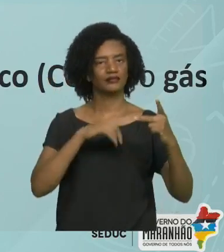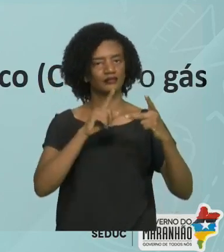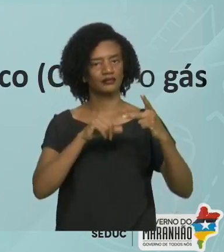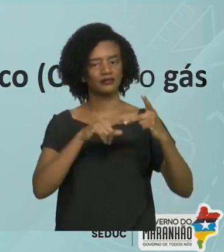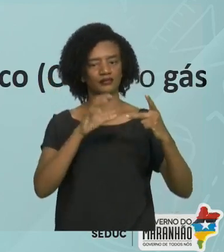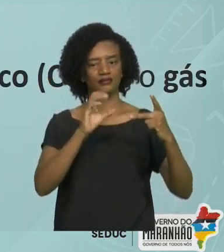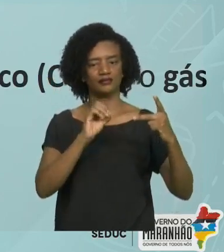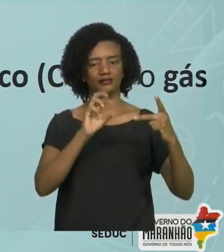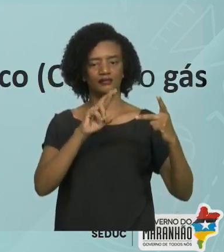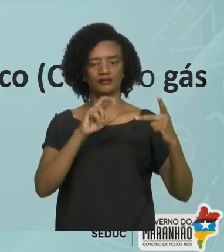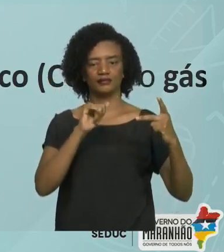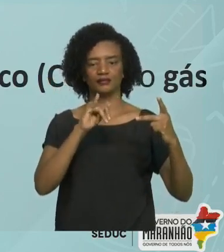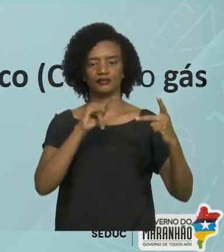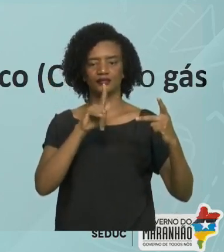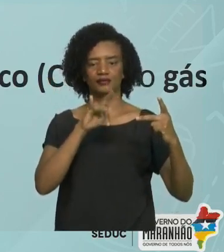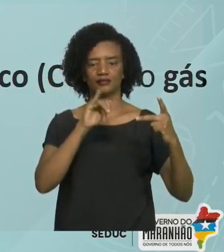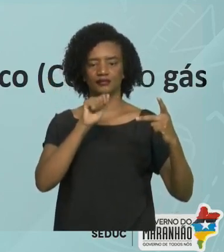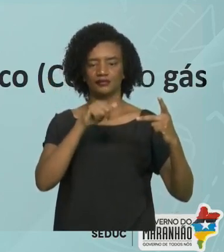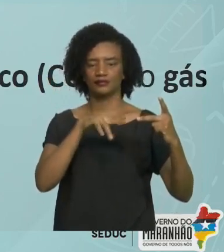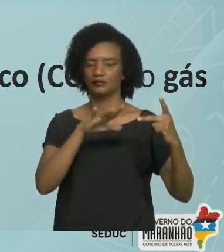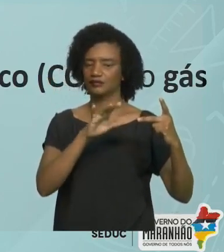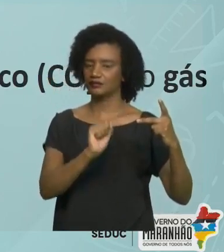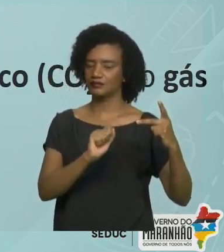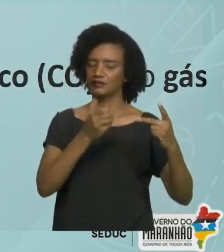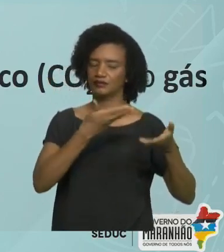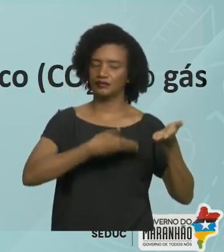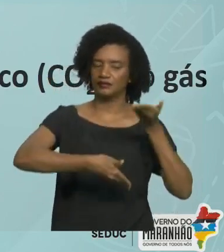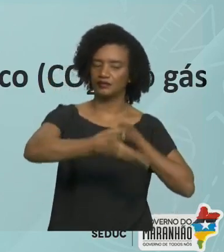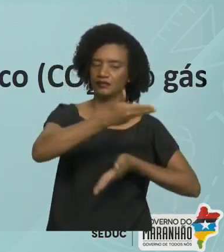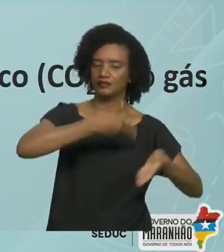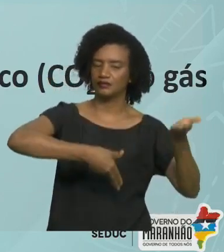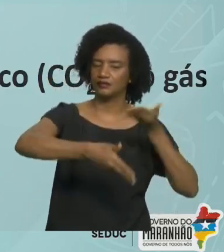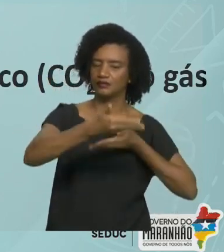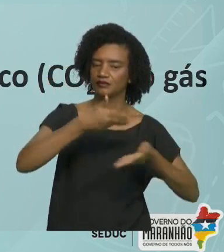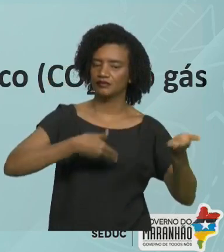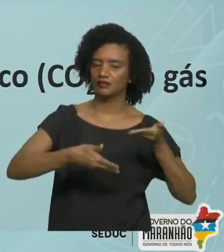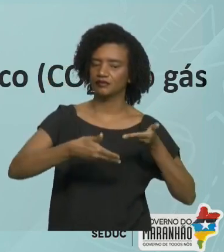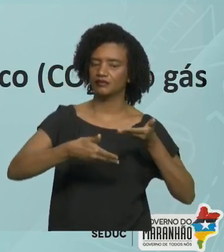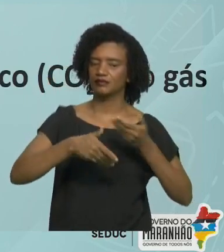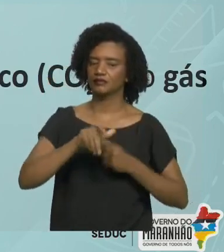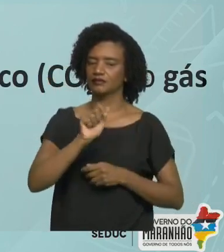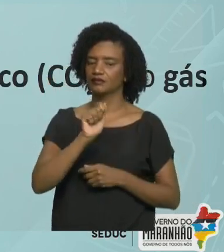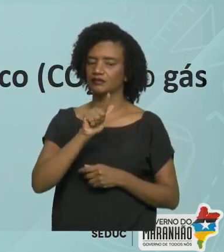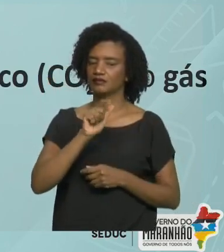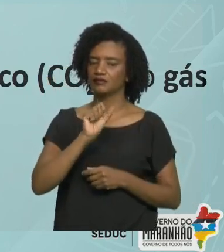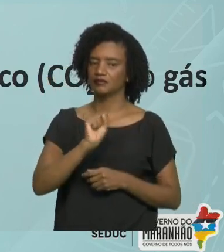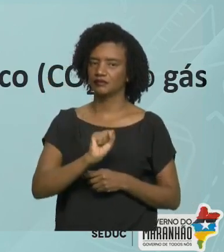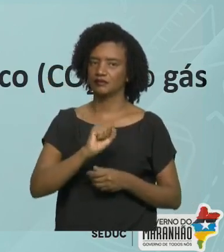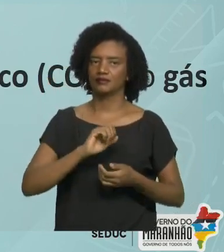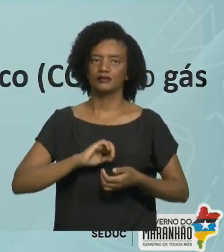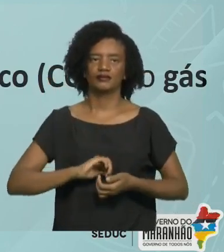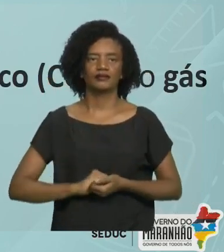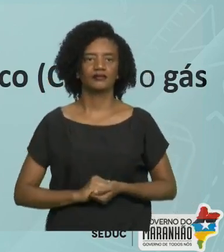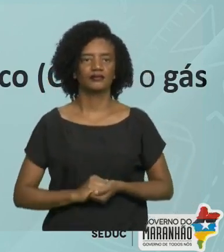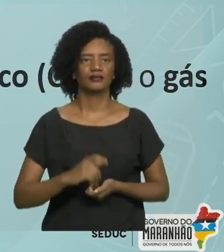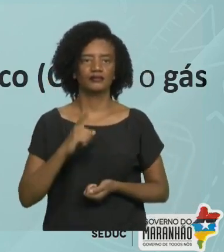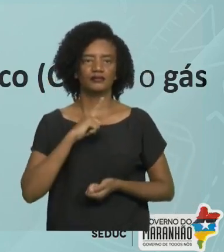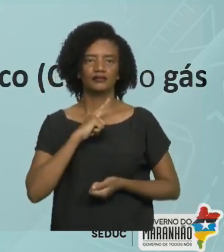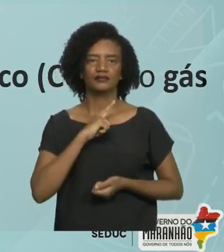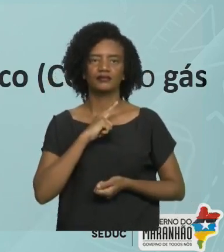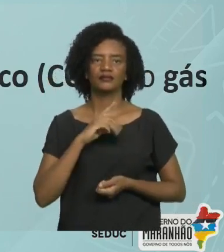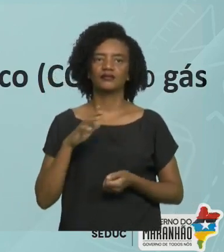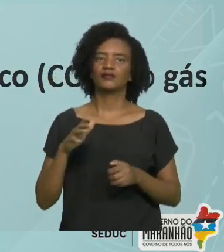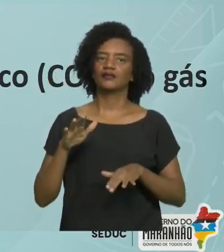E o sistema respiratório é a troca gasosa entre o meio externo e as superfícies respiratórias. Essas superfícies